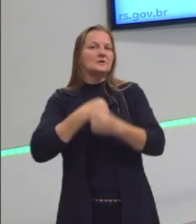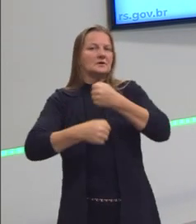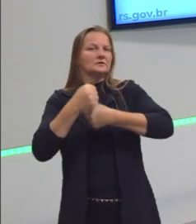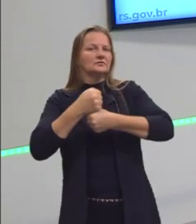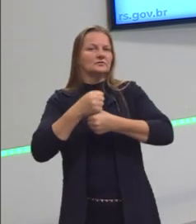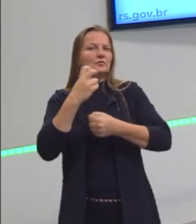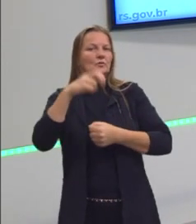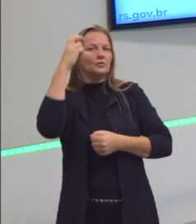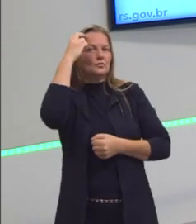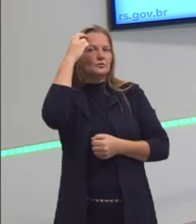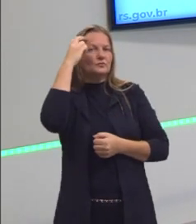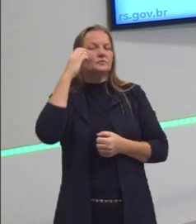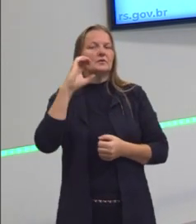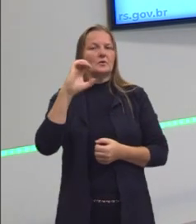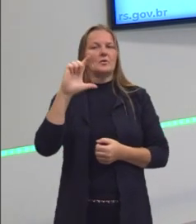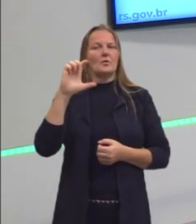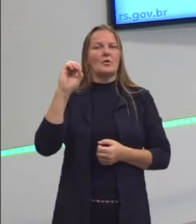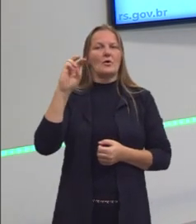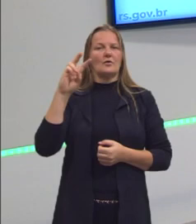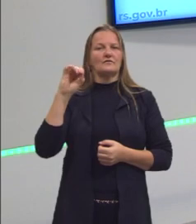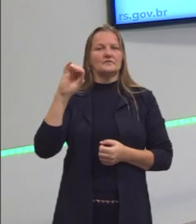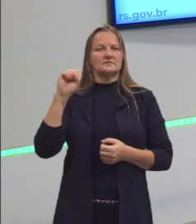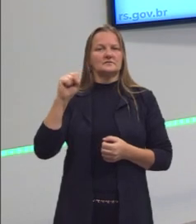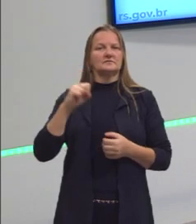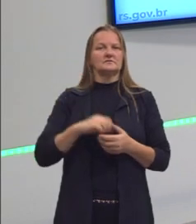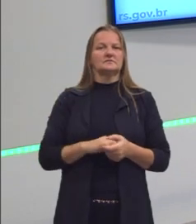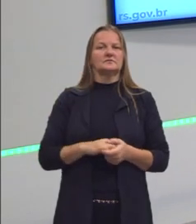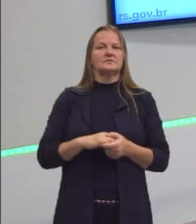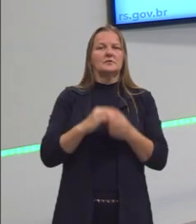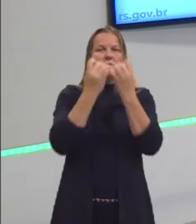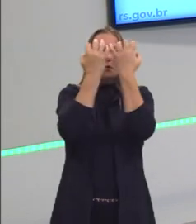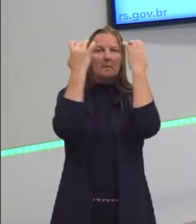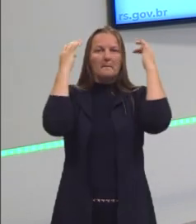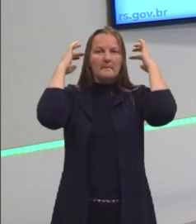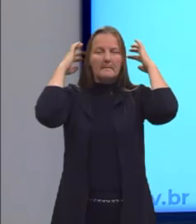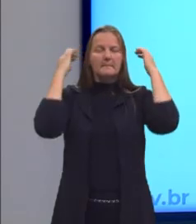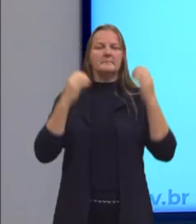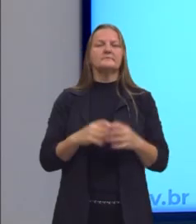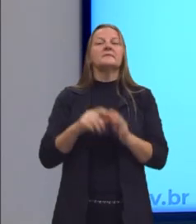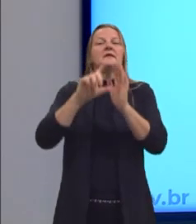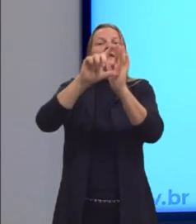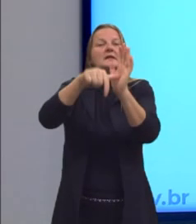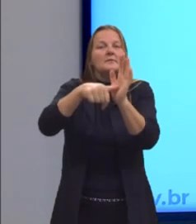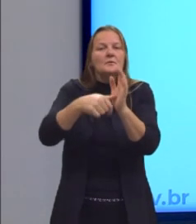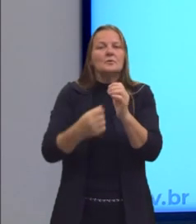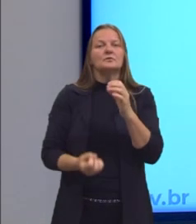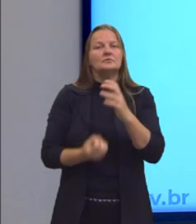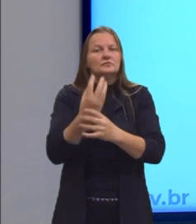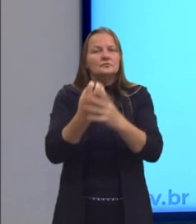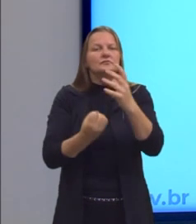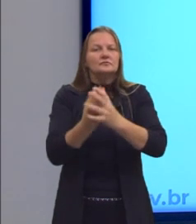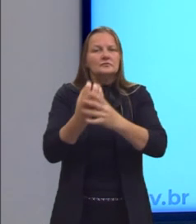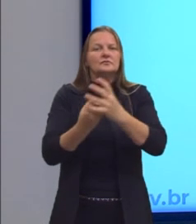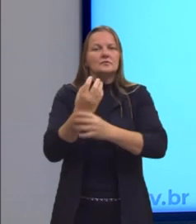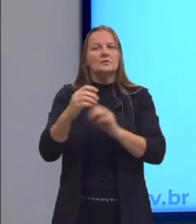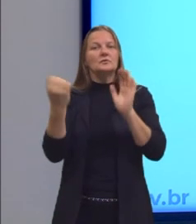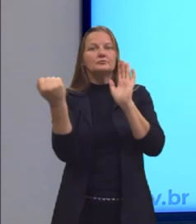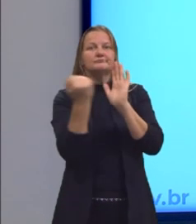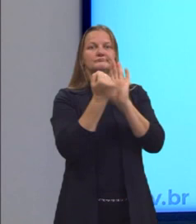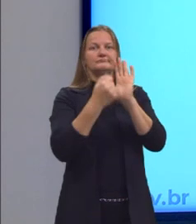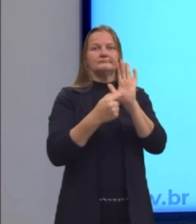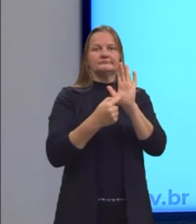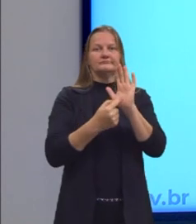segundo a cultura de clóvis, que tem sítios no México. Depois, surgiram algumas outras evidências.